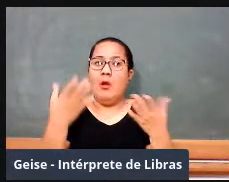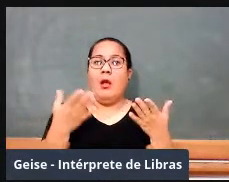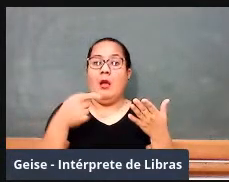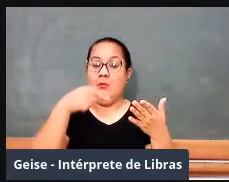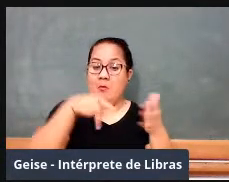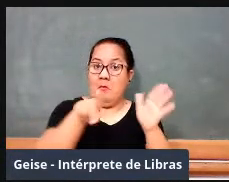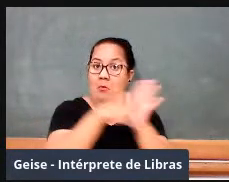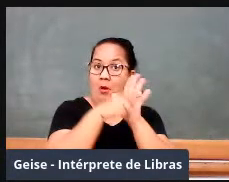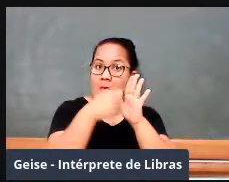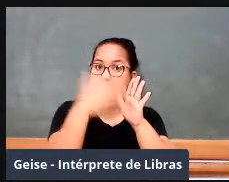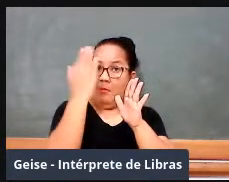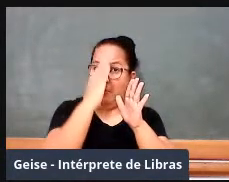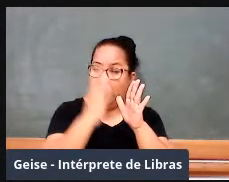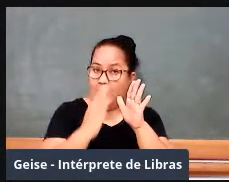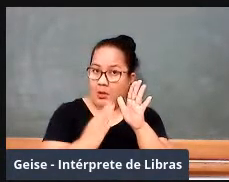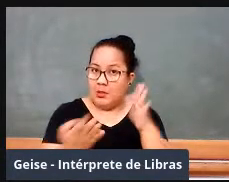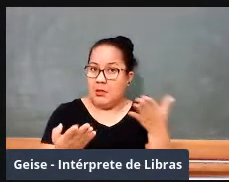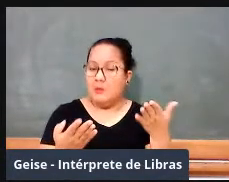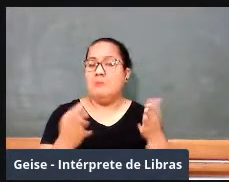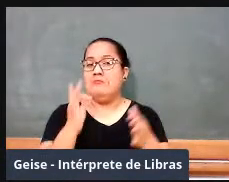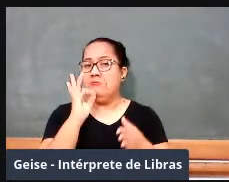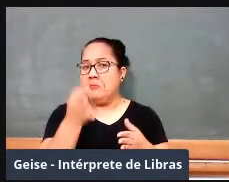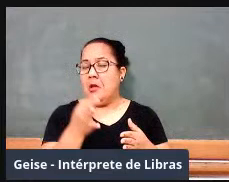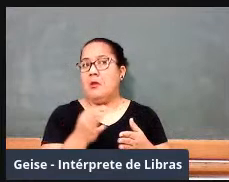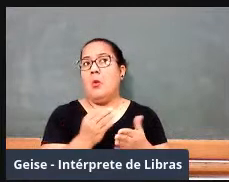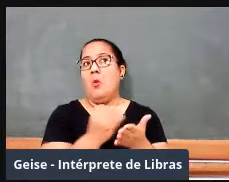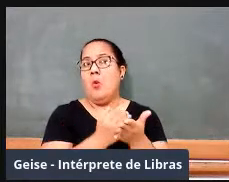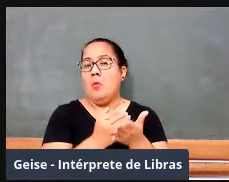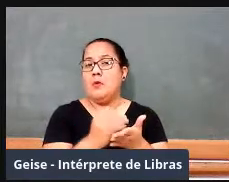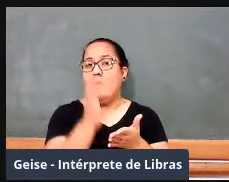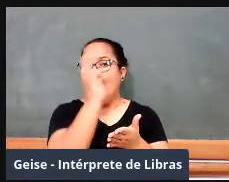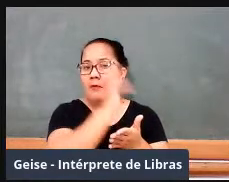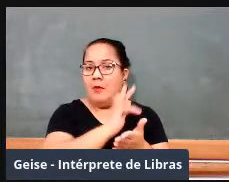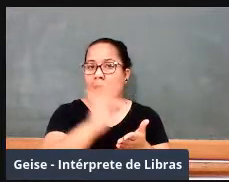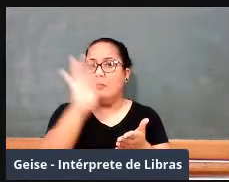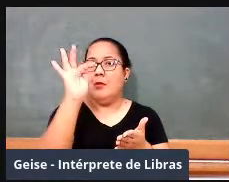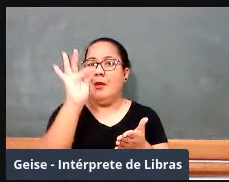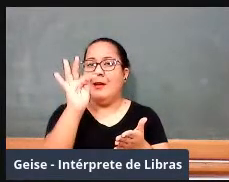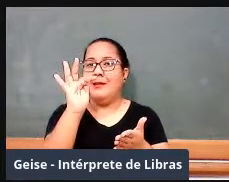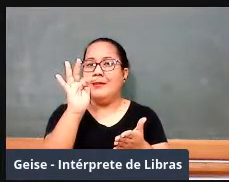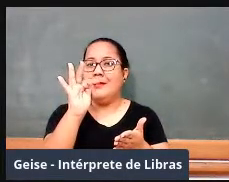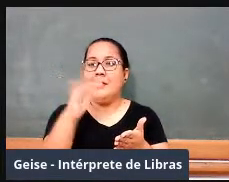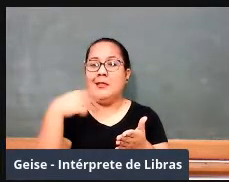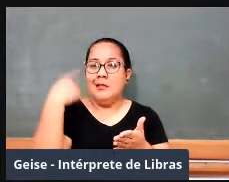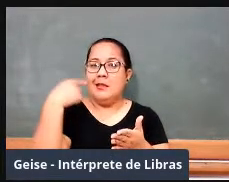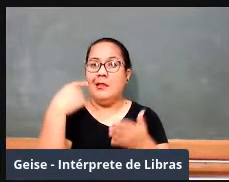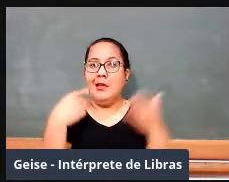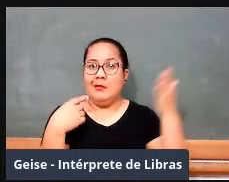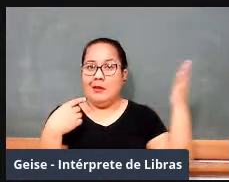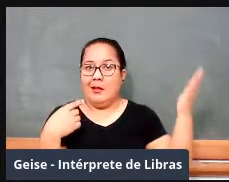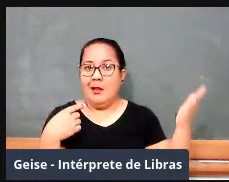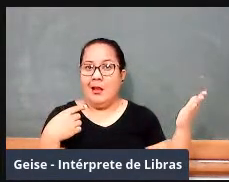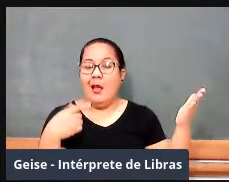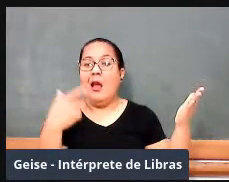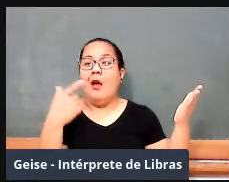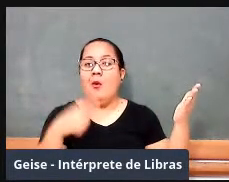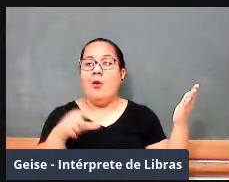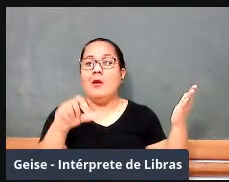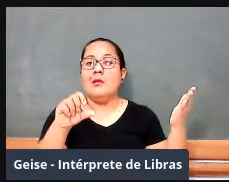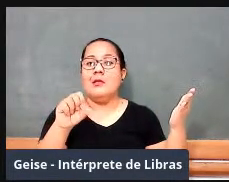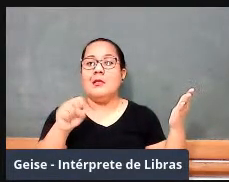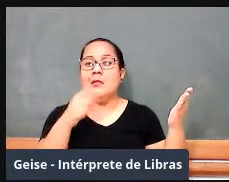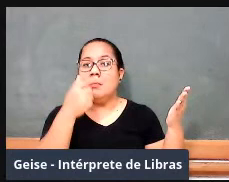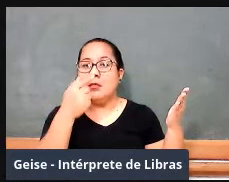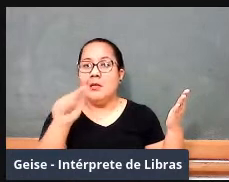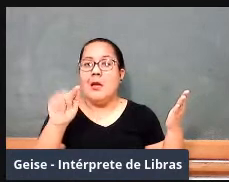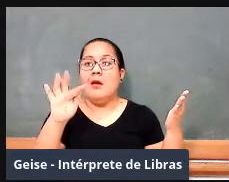Portugal. Aí você tem a Faculdade de Direito do Largo São Francisco, que hoje é a Faculdade de Direito da Universidade de São Paulo, que foi